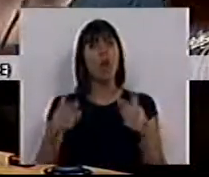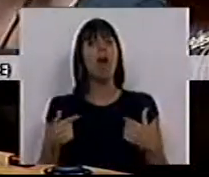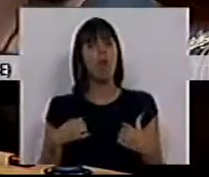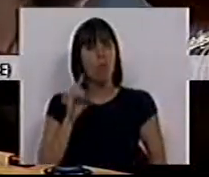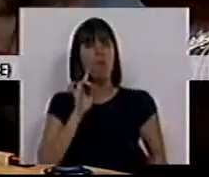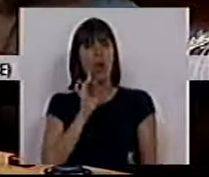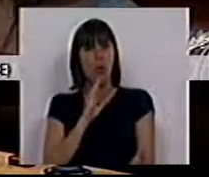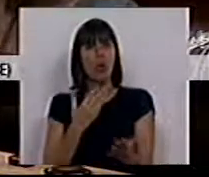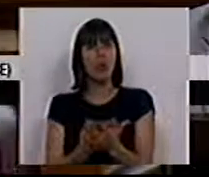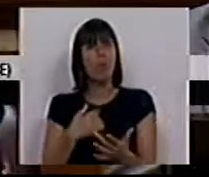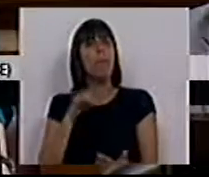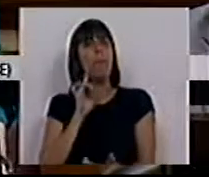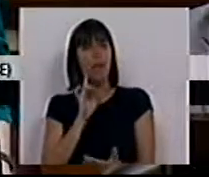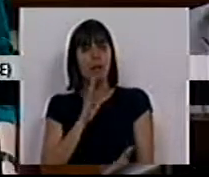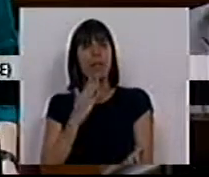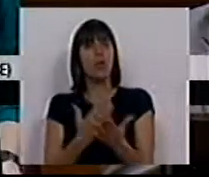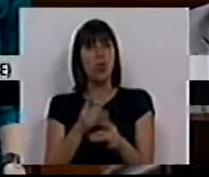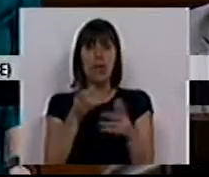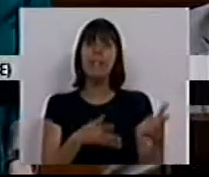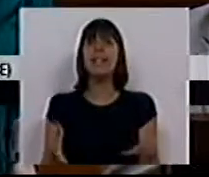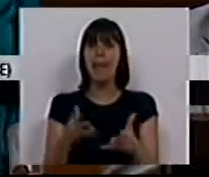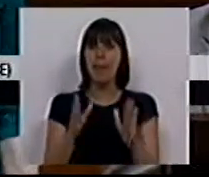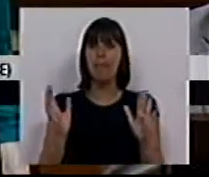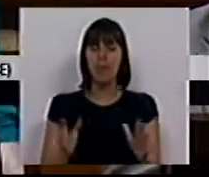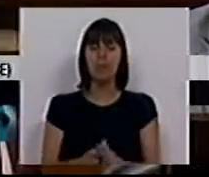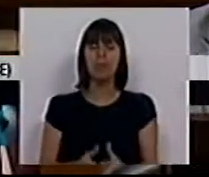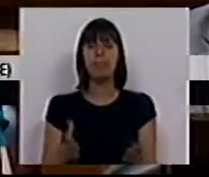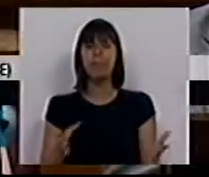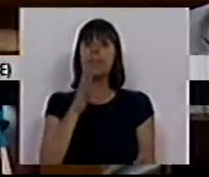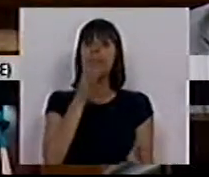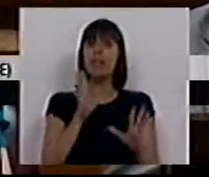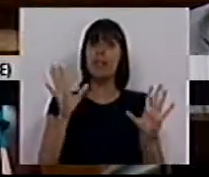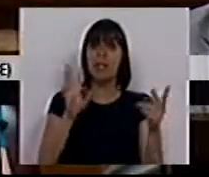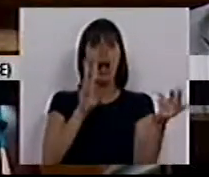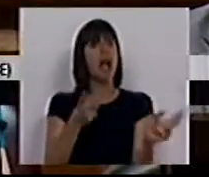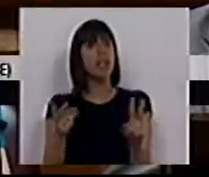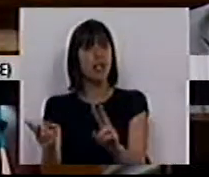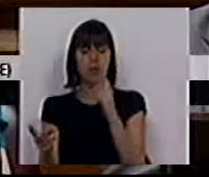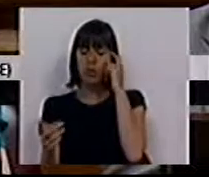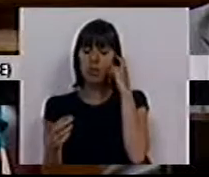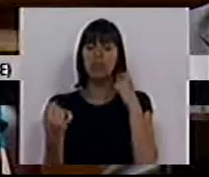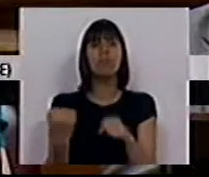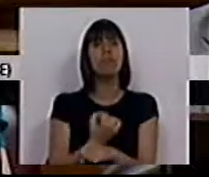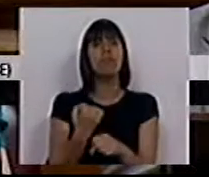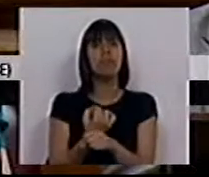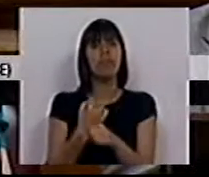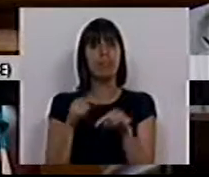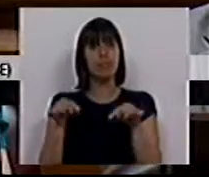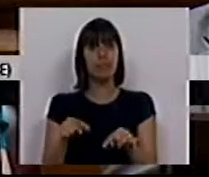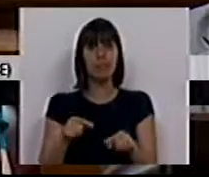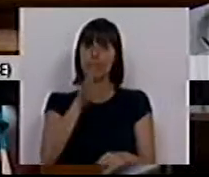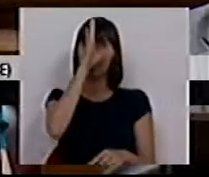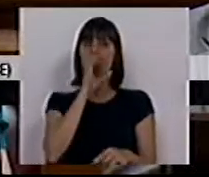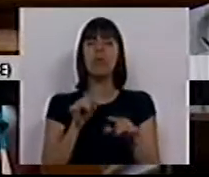valorizo, valorizo esse caminho. Dizer-lhe que com as alterações laborais deste